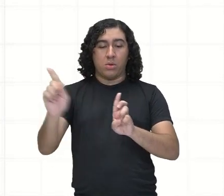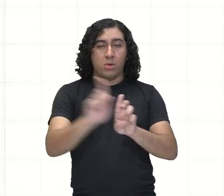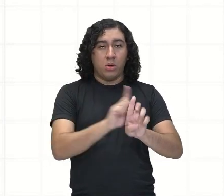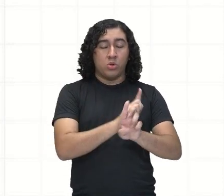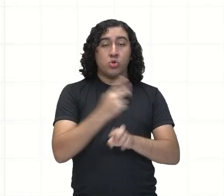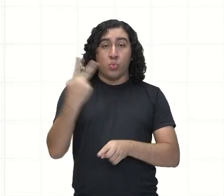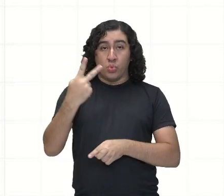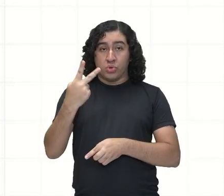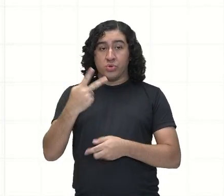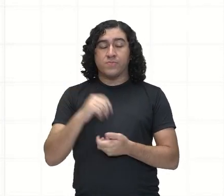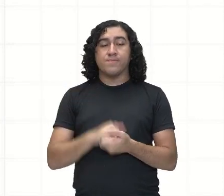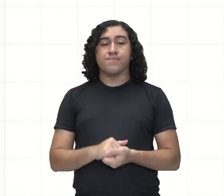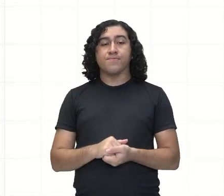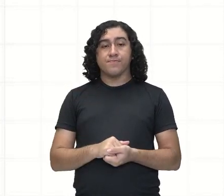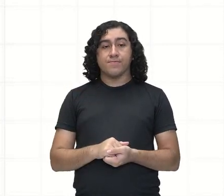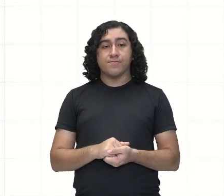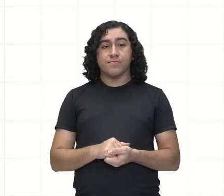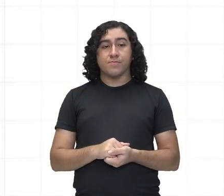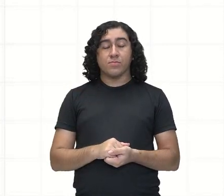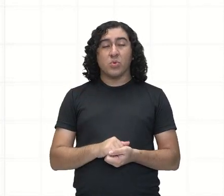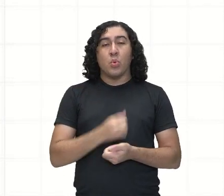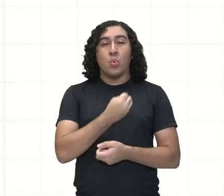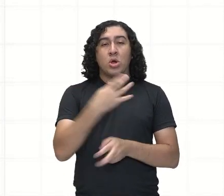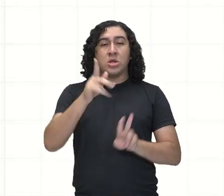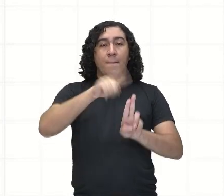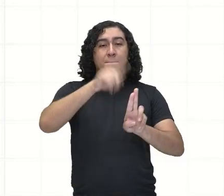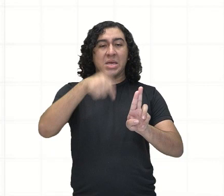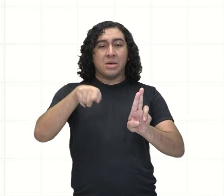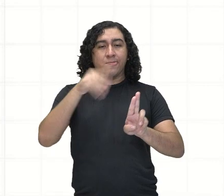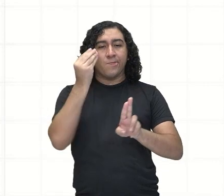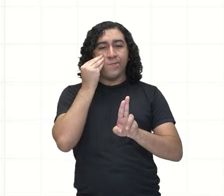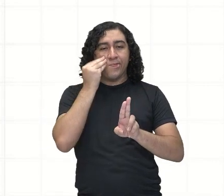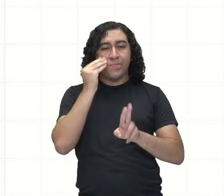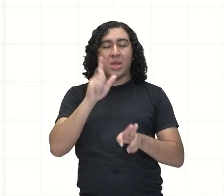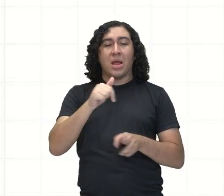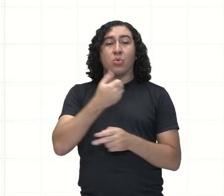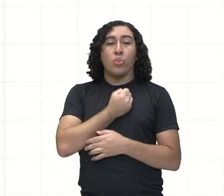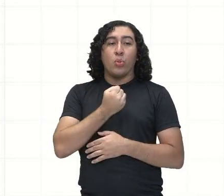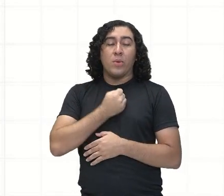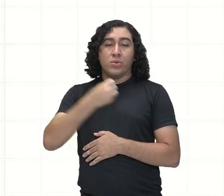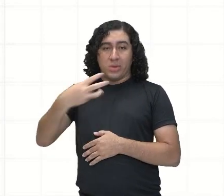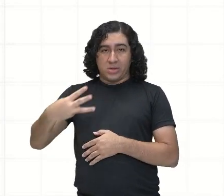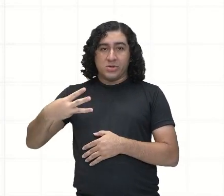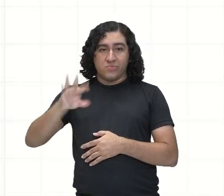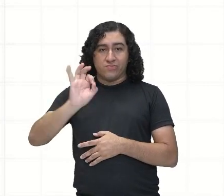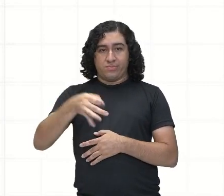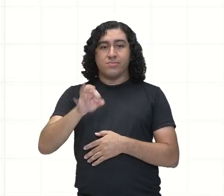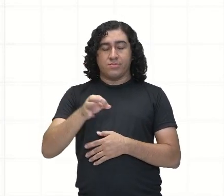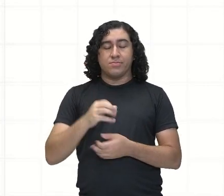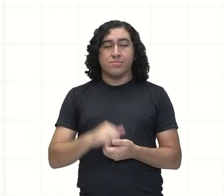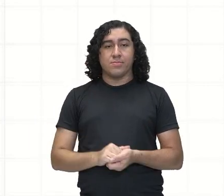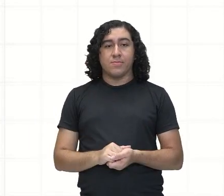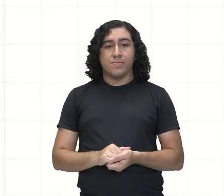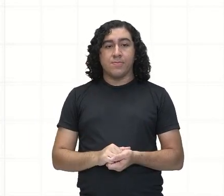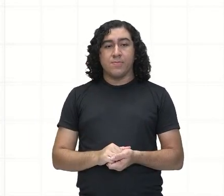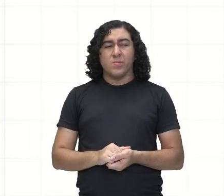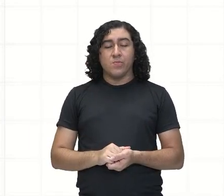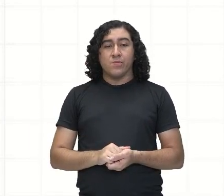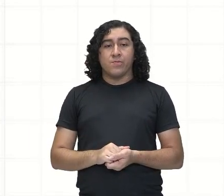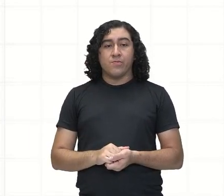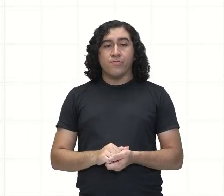Número aproximado de pi. Então, nós vamos considerar o valor aproximado de pi igual a 3,